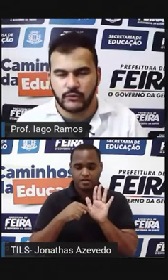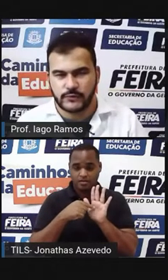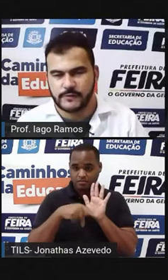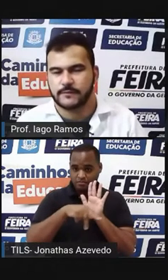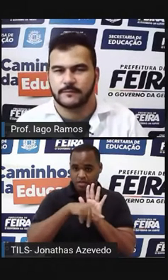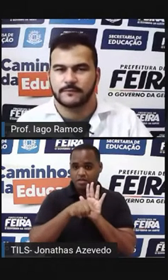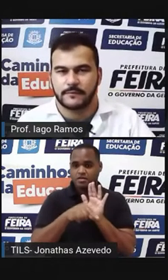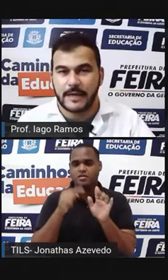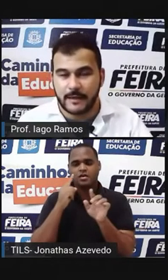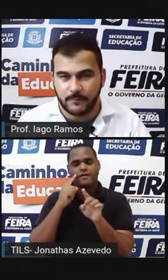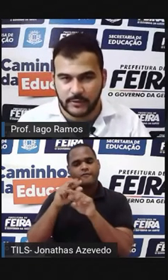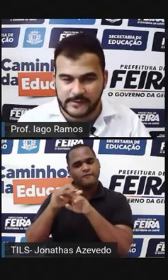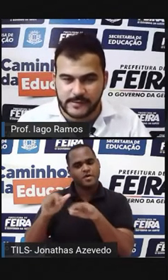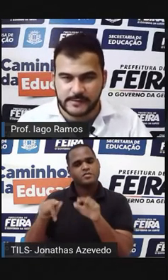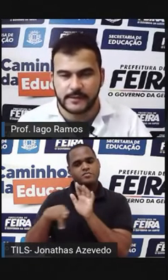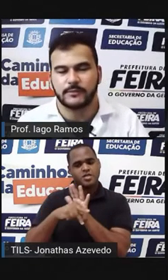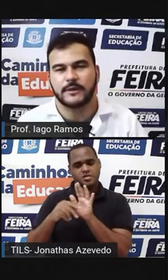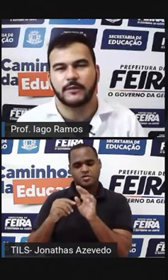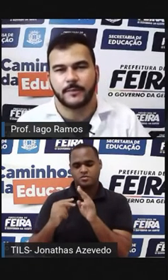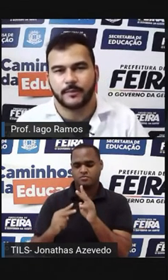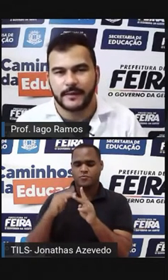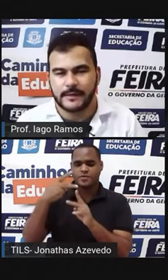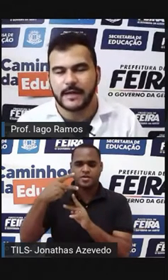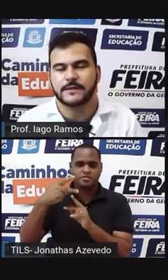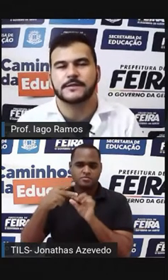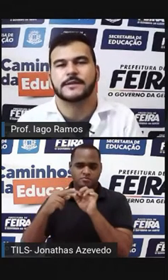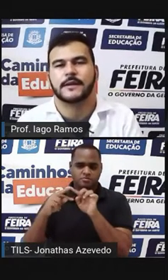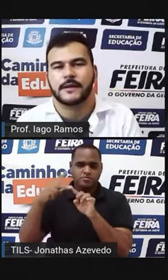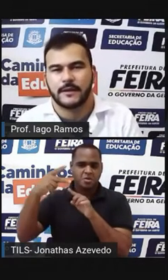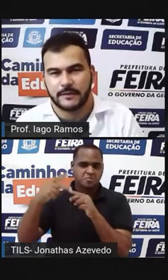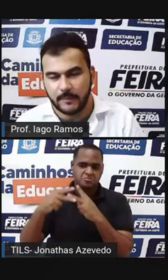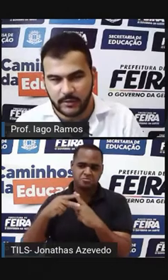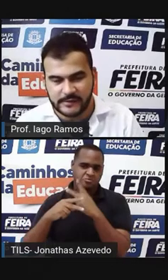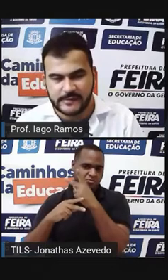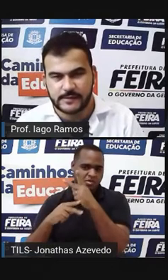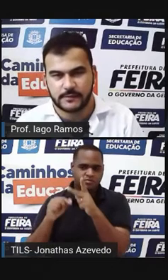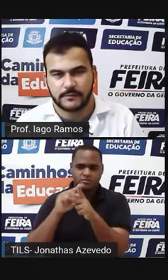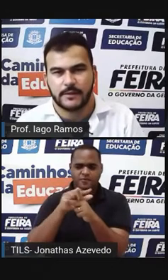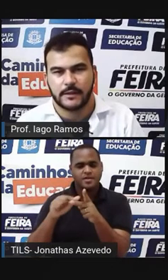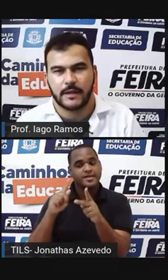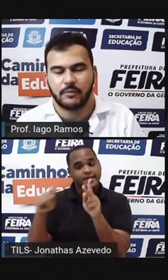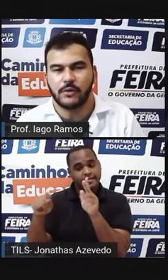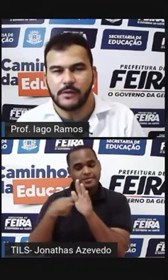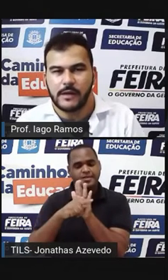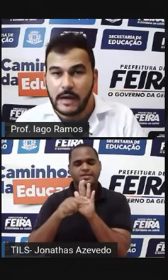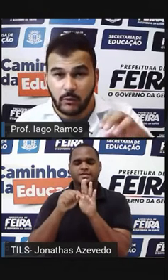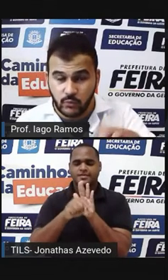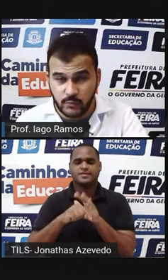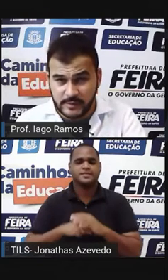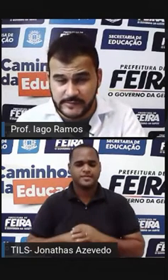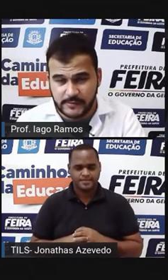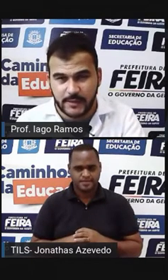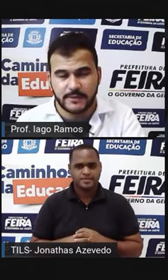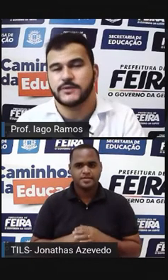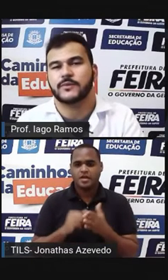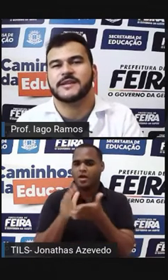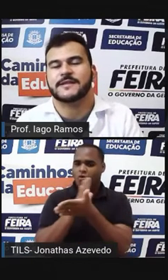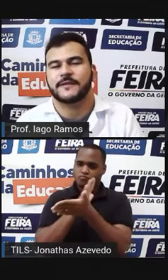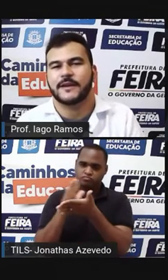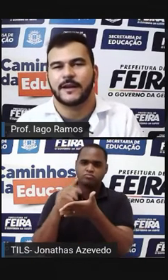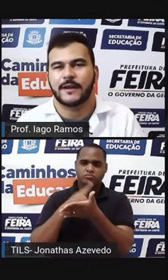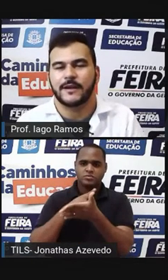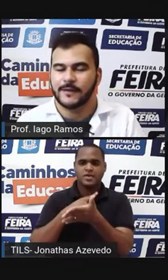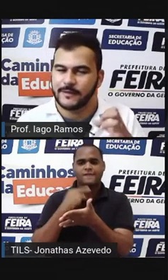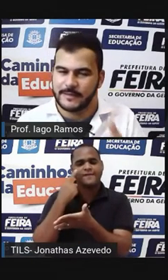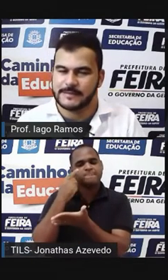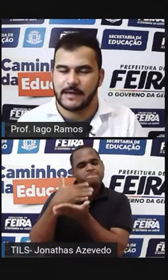recursos Da potenciação Então é propriedades Da potenciação Tá bom? Algumas A gente começa